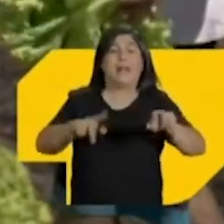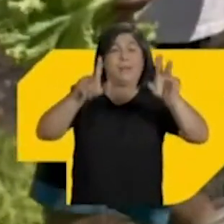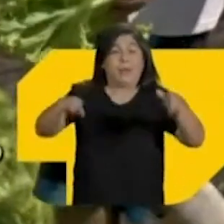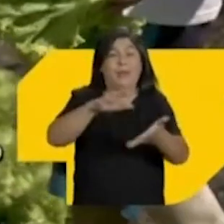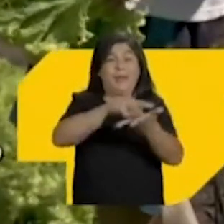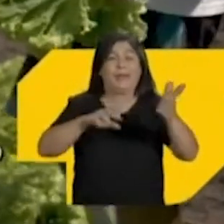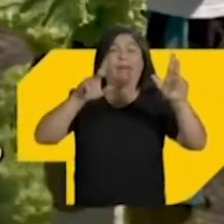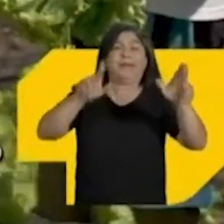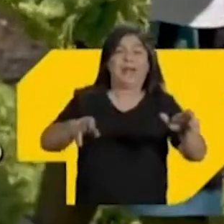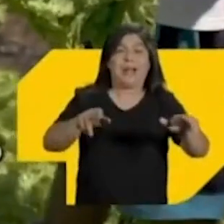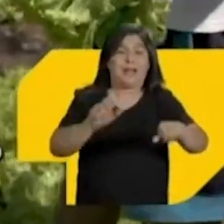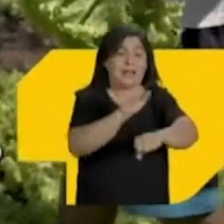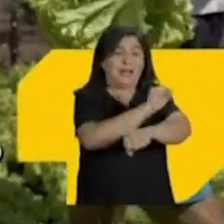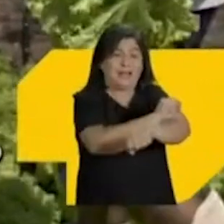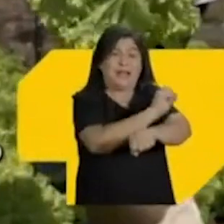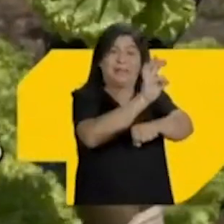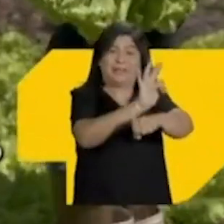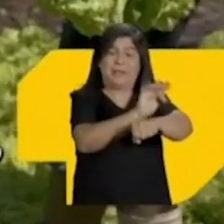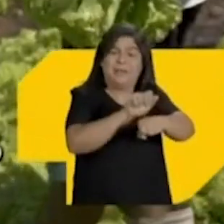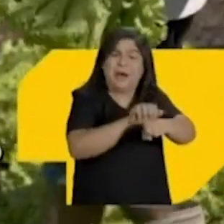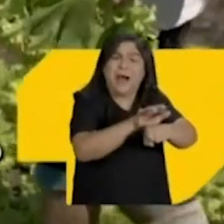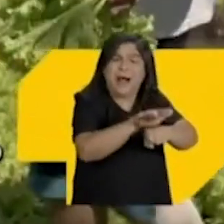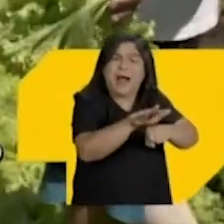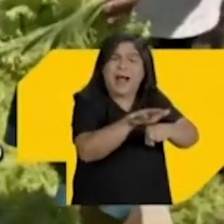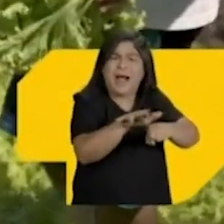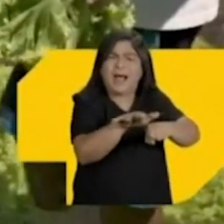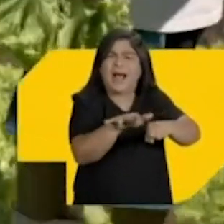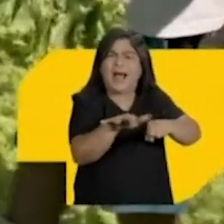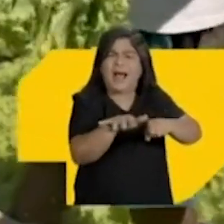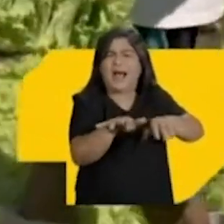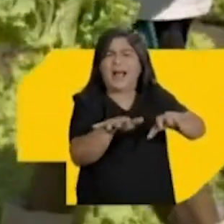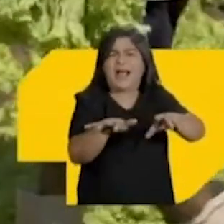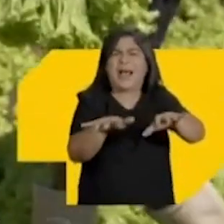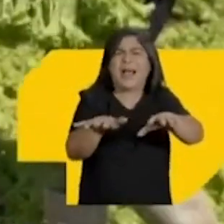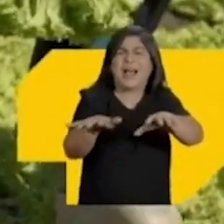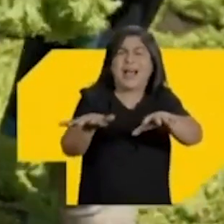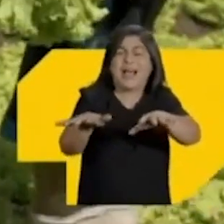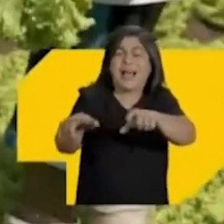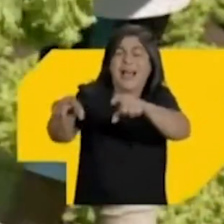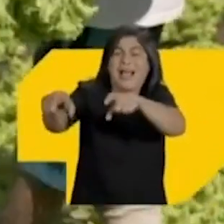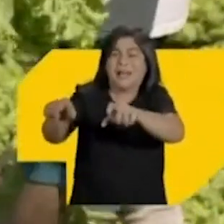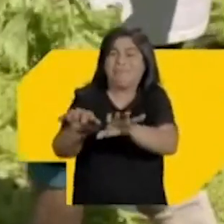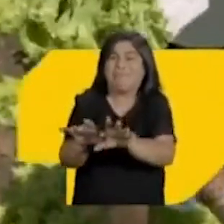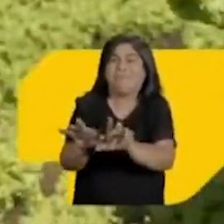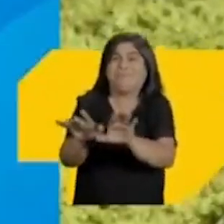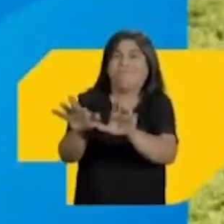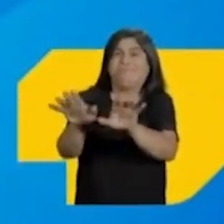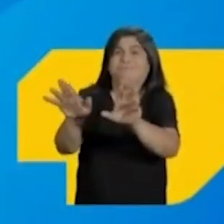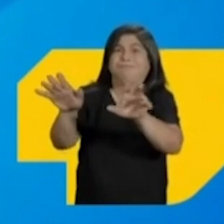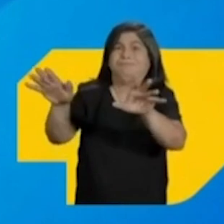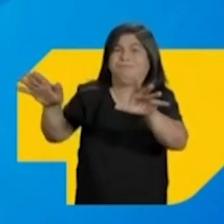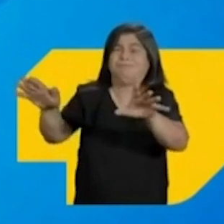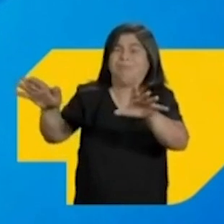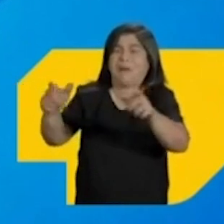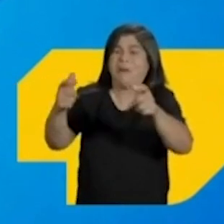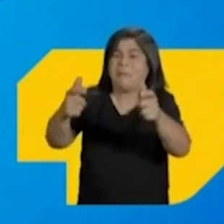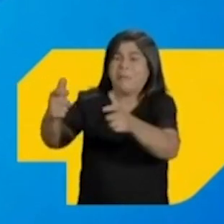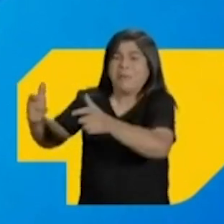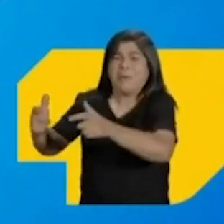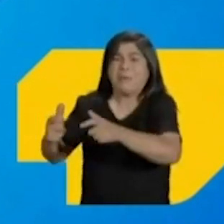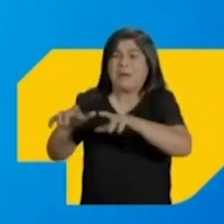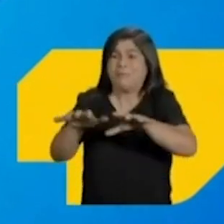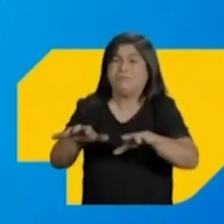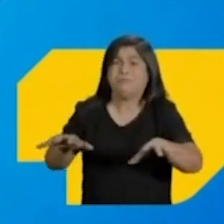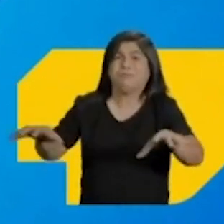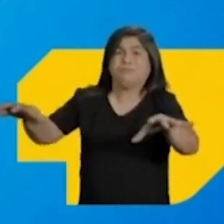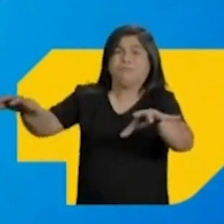fazer o mesmo. Vamos aproveitar a chegada das águas da transposição para levar ela até o homem do campo, investindo na implantação